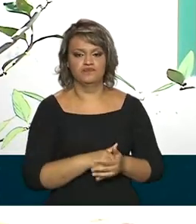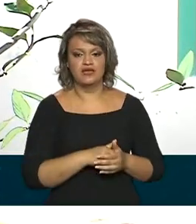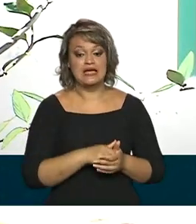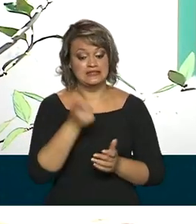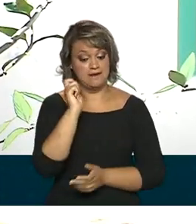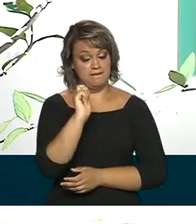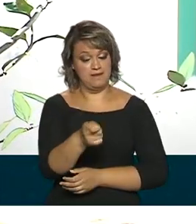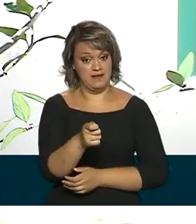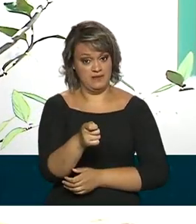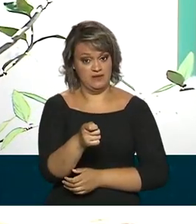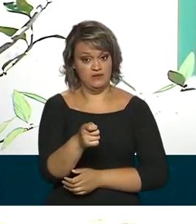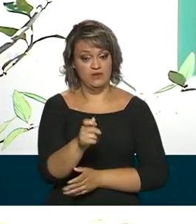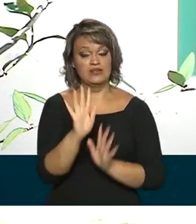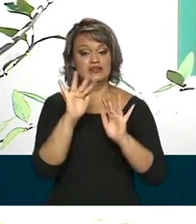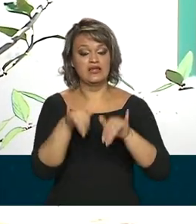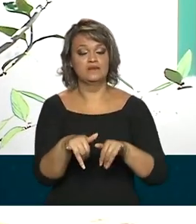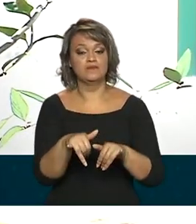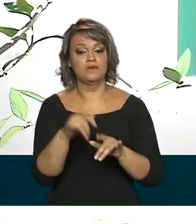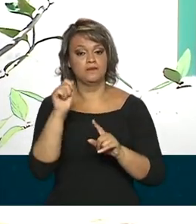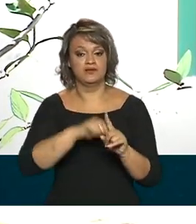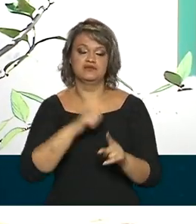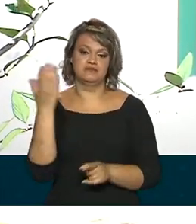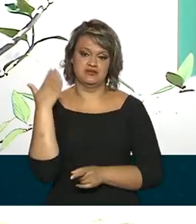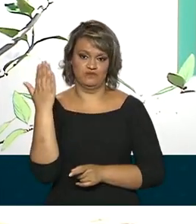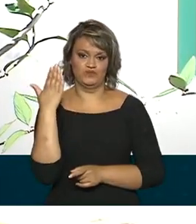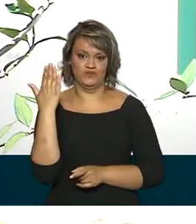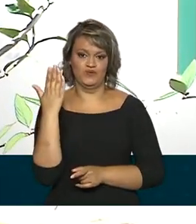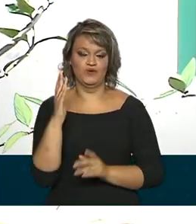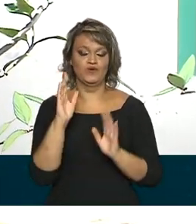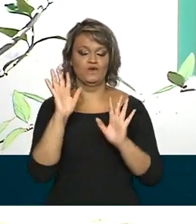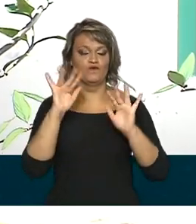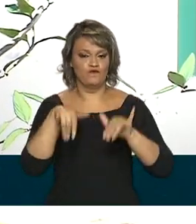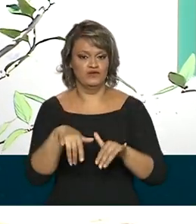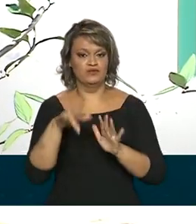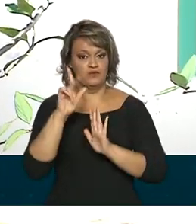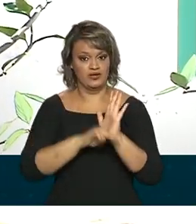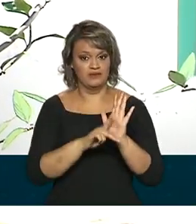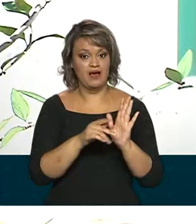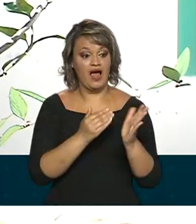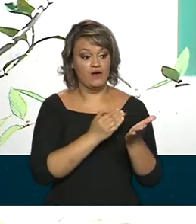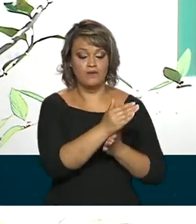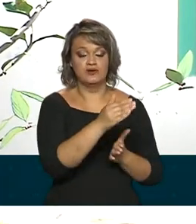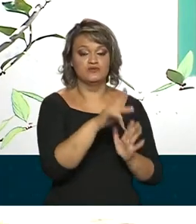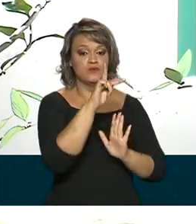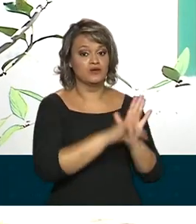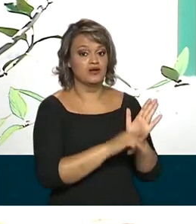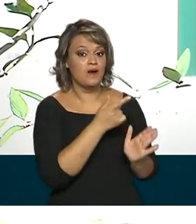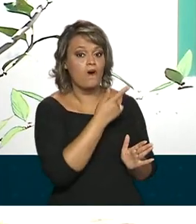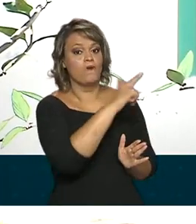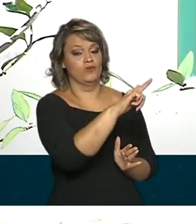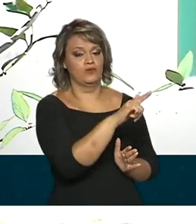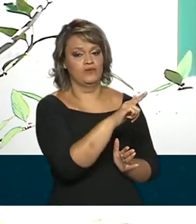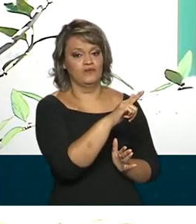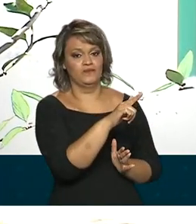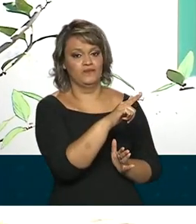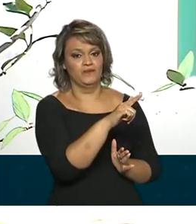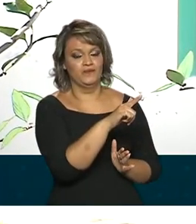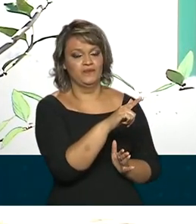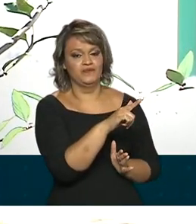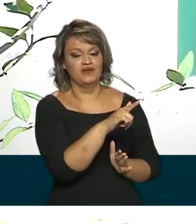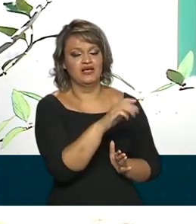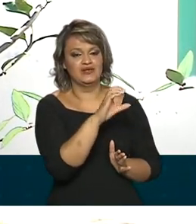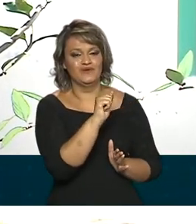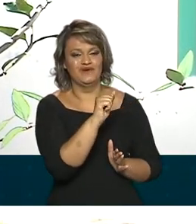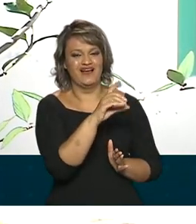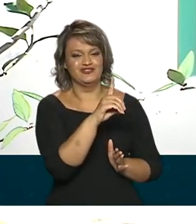auxílio, lembrando, foi encerrado no mês passado, com o fim do programa e a transferência dos beneficiários, inclusos no Cadastro